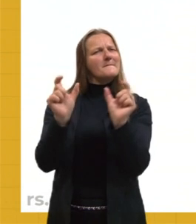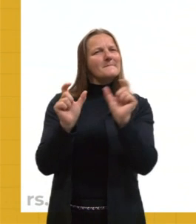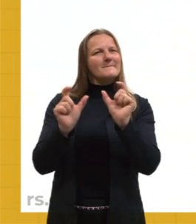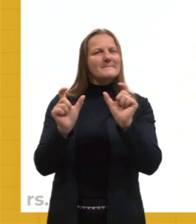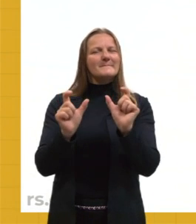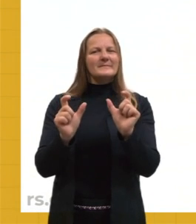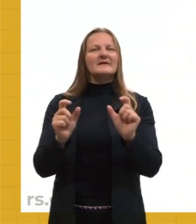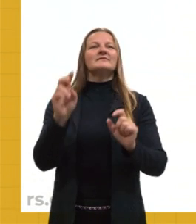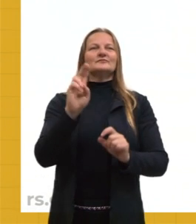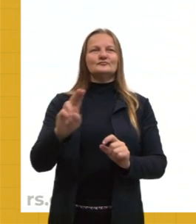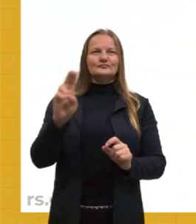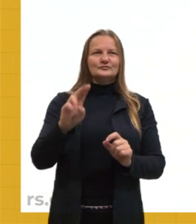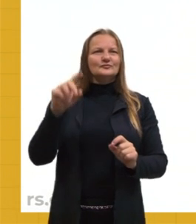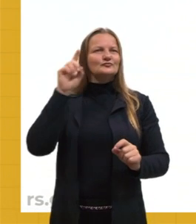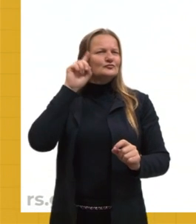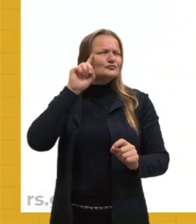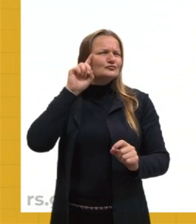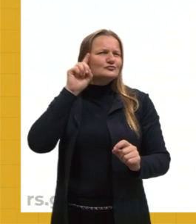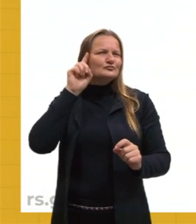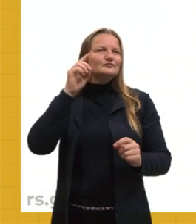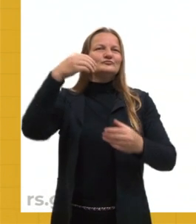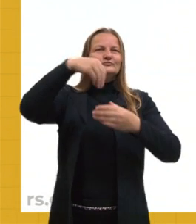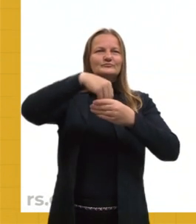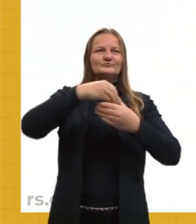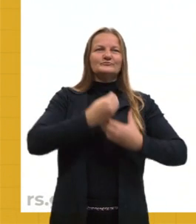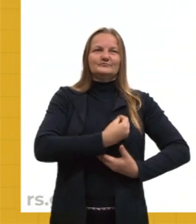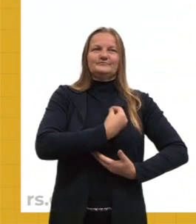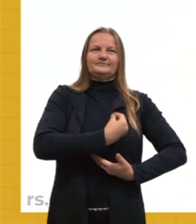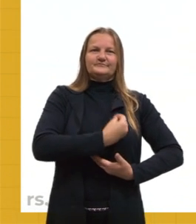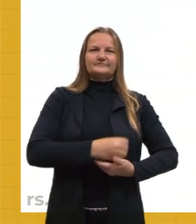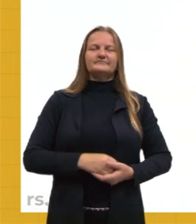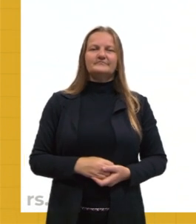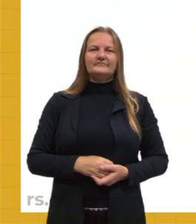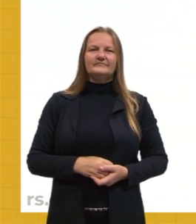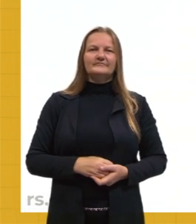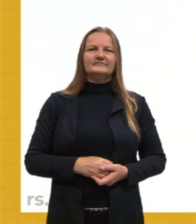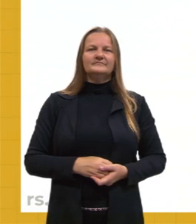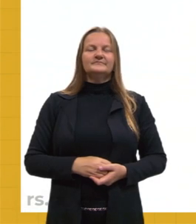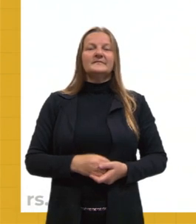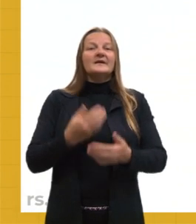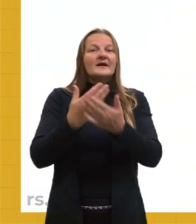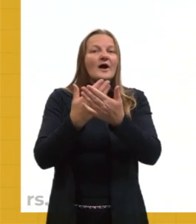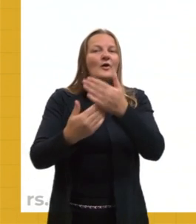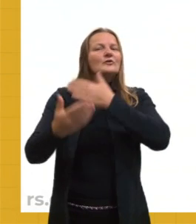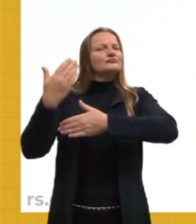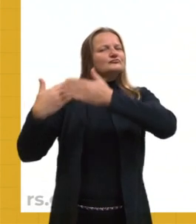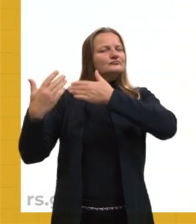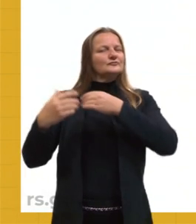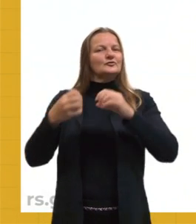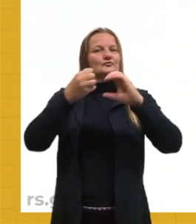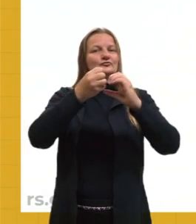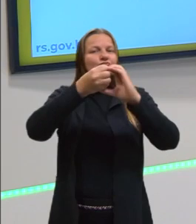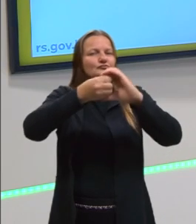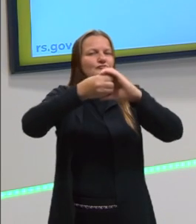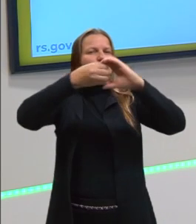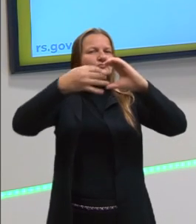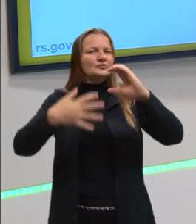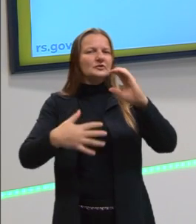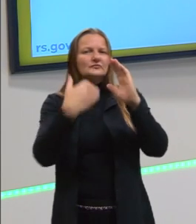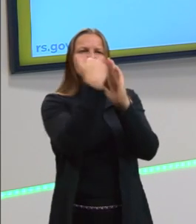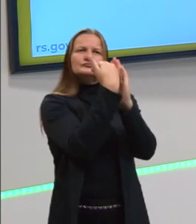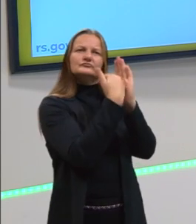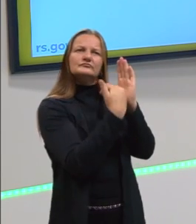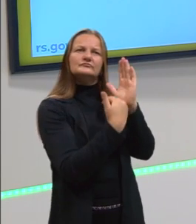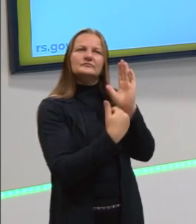que a gente usa no nosso cotidiano. Nas aulas anteriores, gente estava falando em classificação. Aqui a gente vai